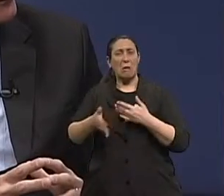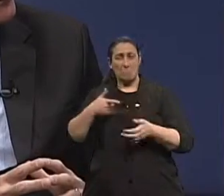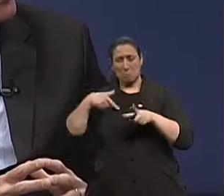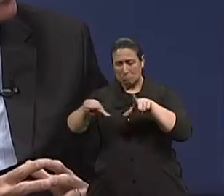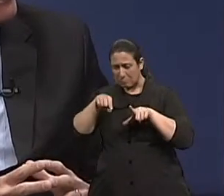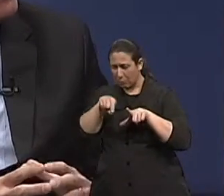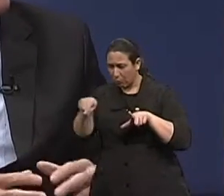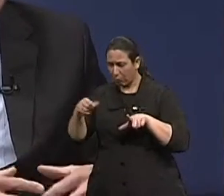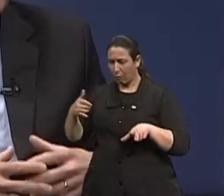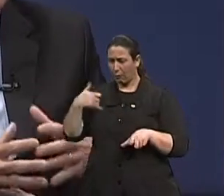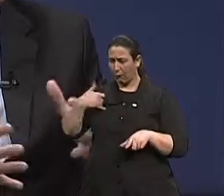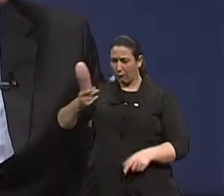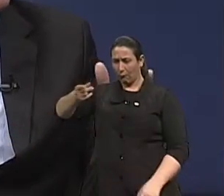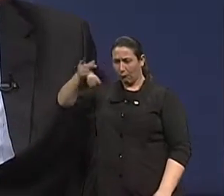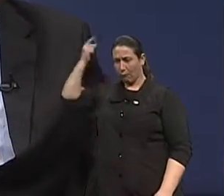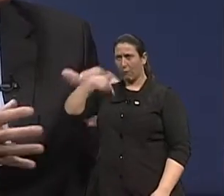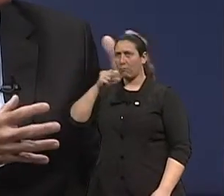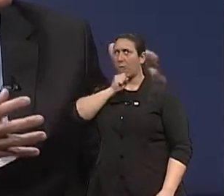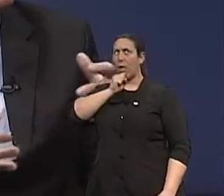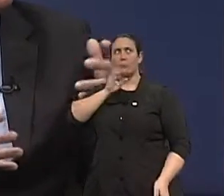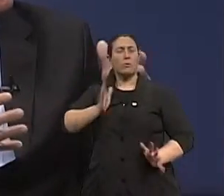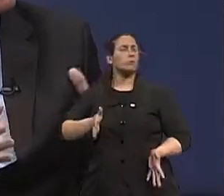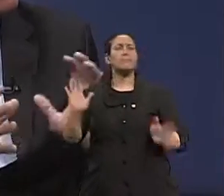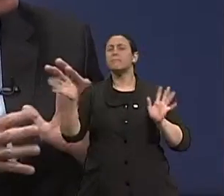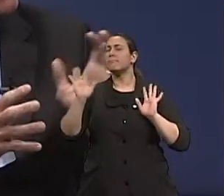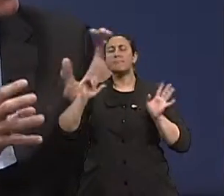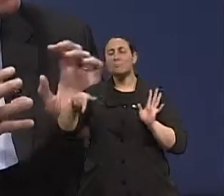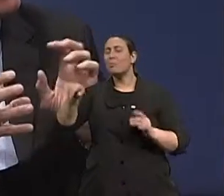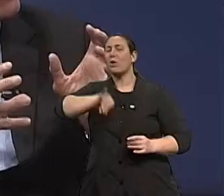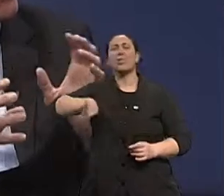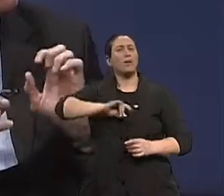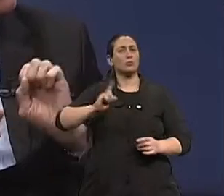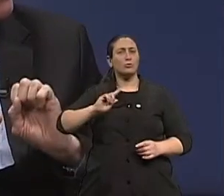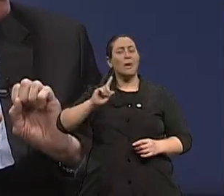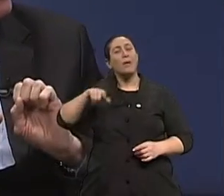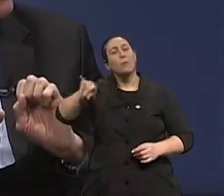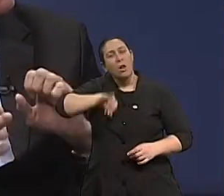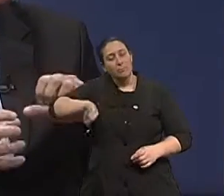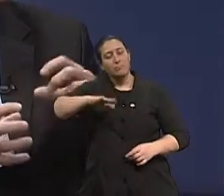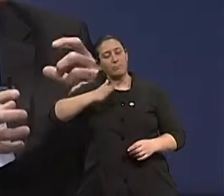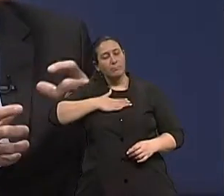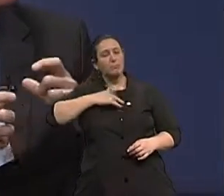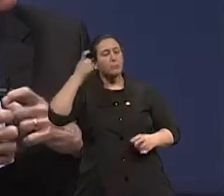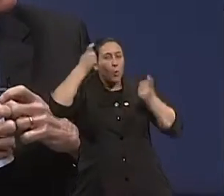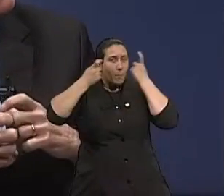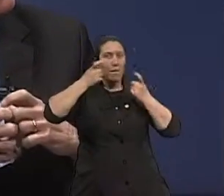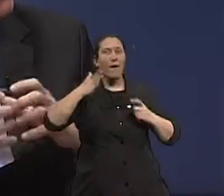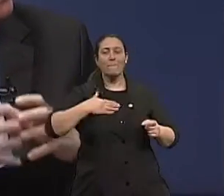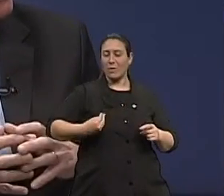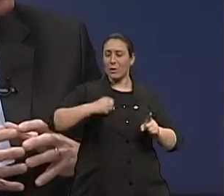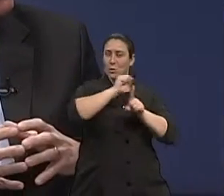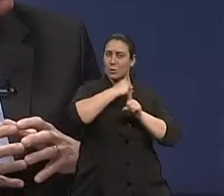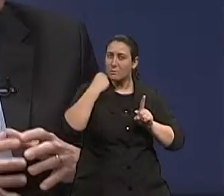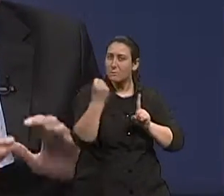nascimento. Não me interessa como é que eu estou me sentindo. A idade, né, cronológica, tem mais um sentido legal e social. Mas do ponto de vista